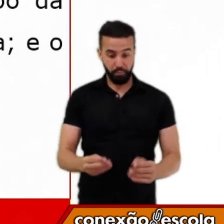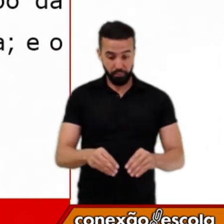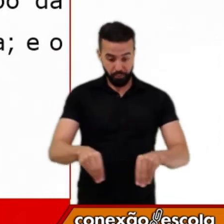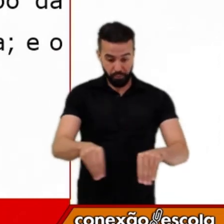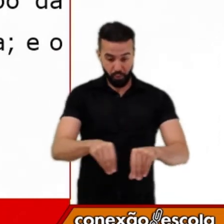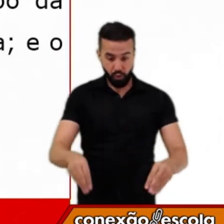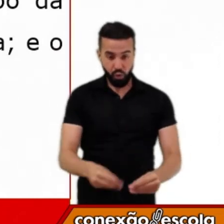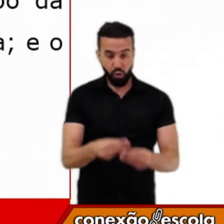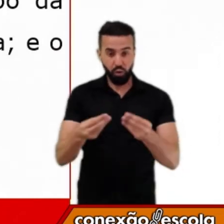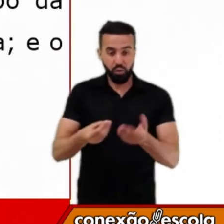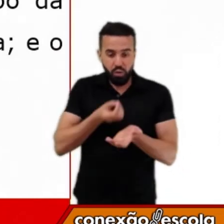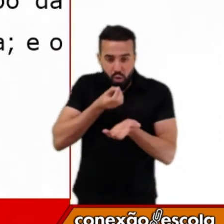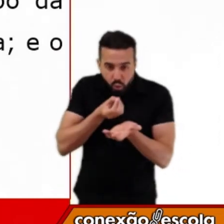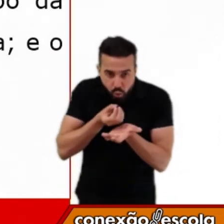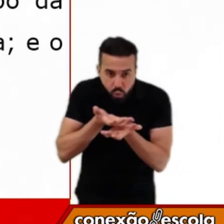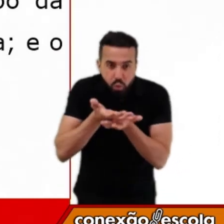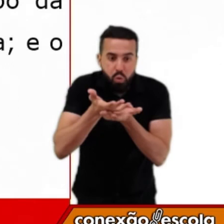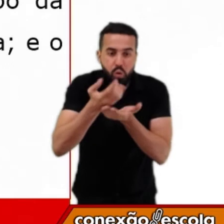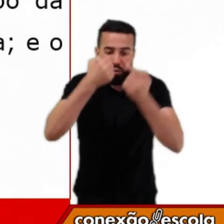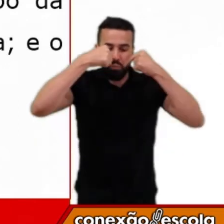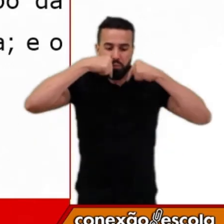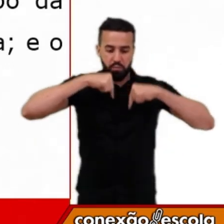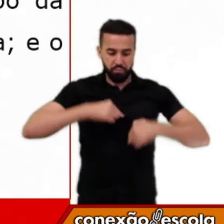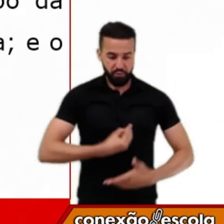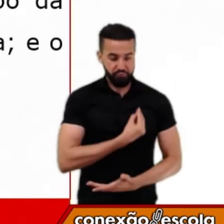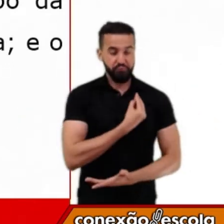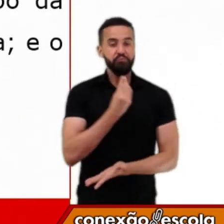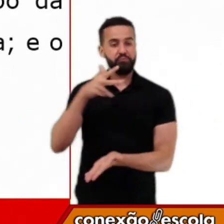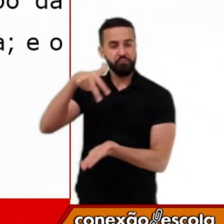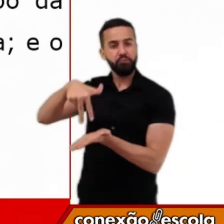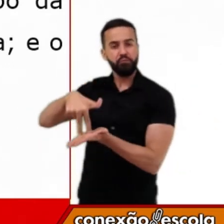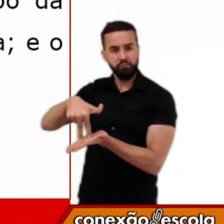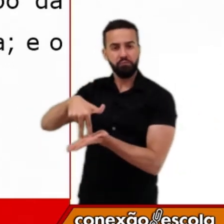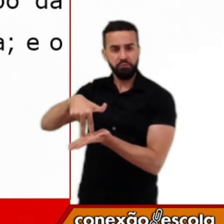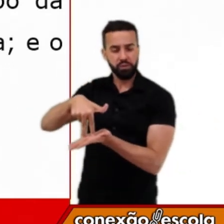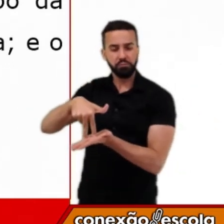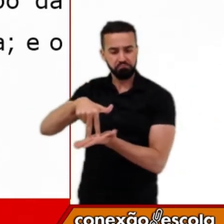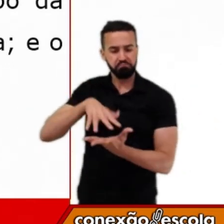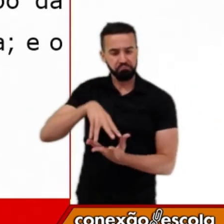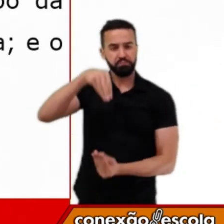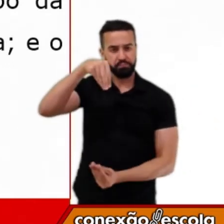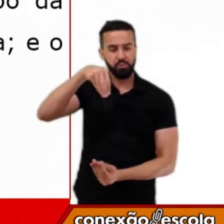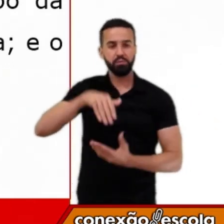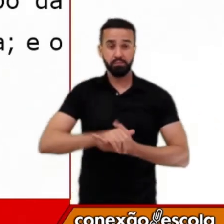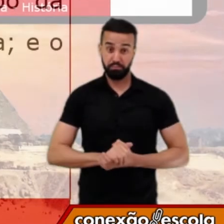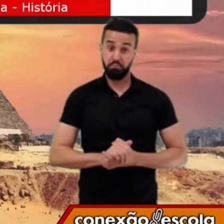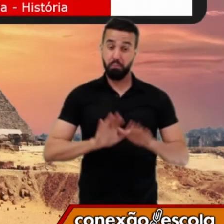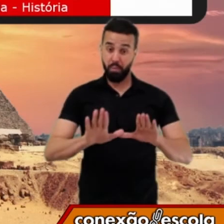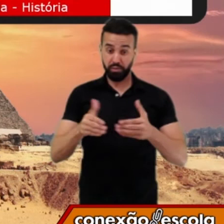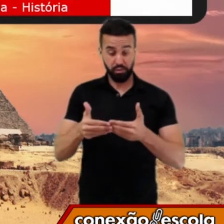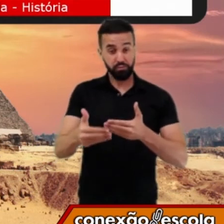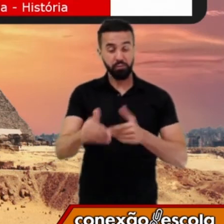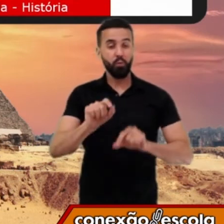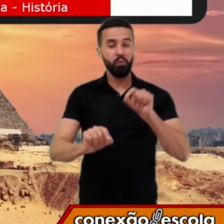e soprou em suas narinas o fôlego da vida, e o homem foi feito alma vivente. Mais uma etapa